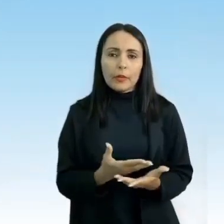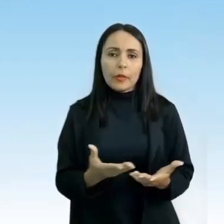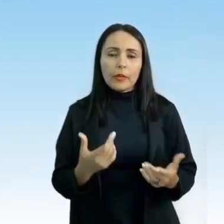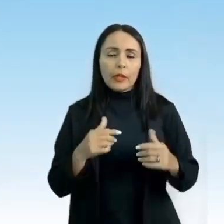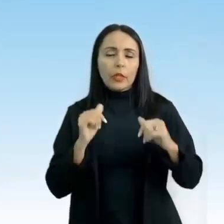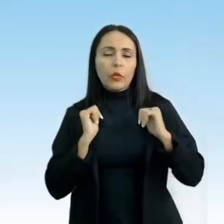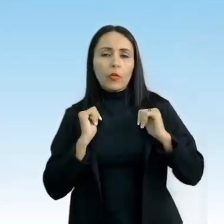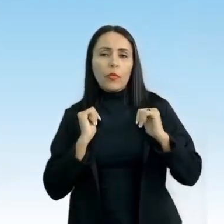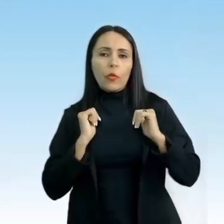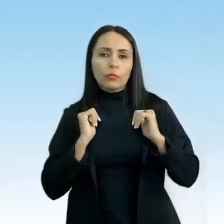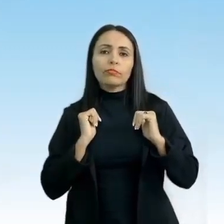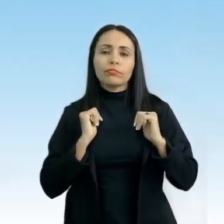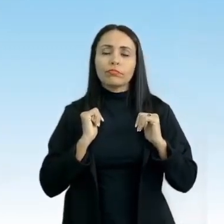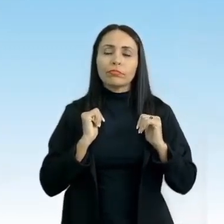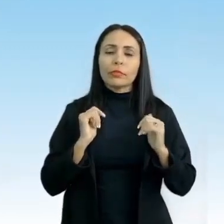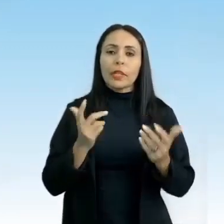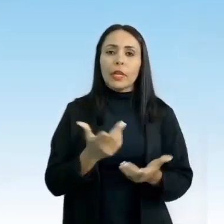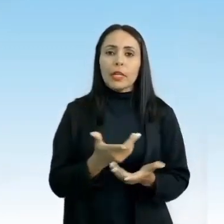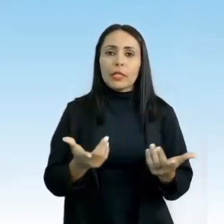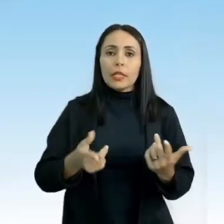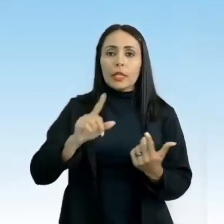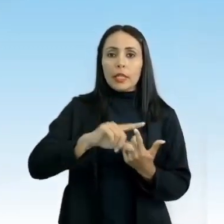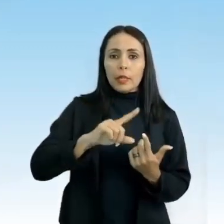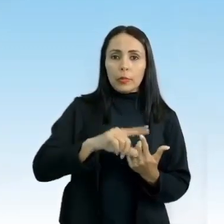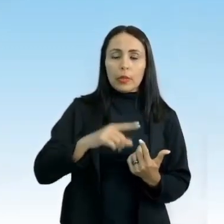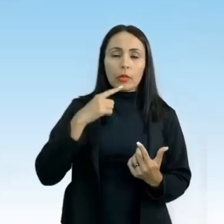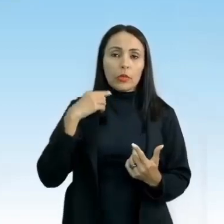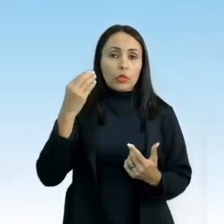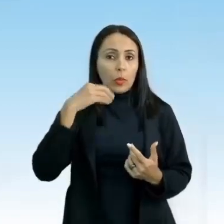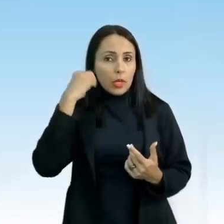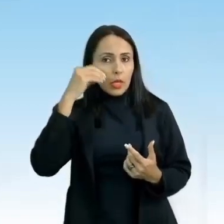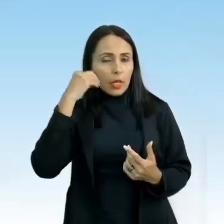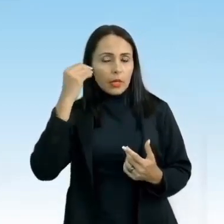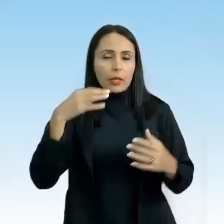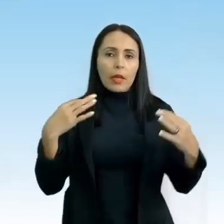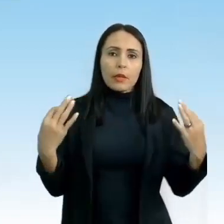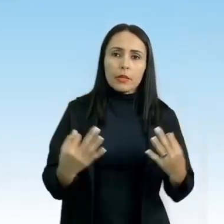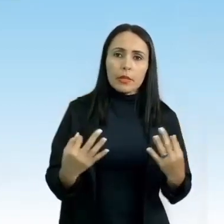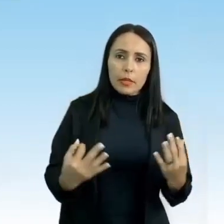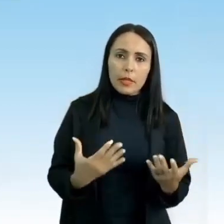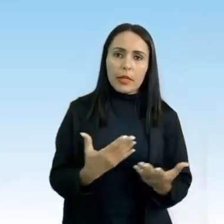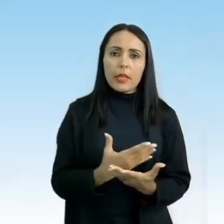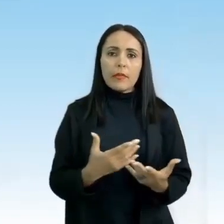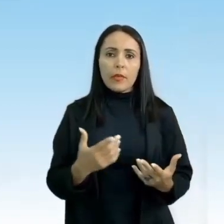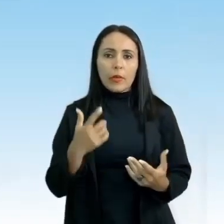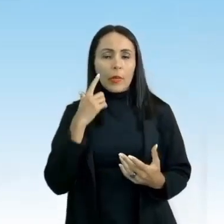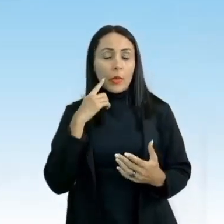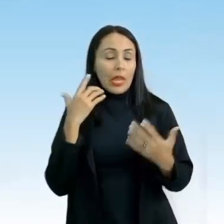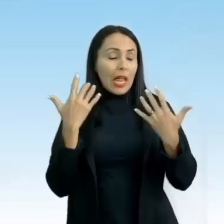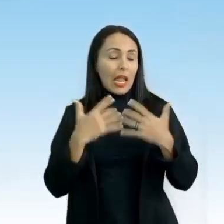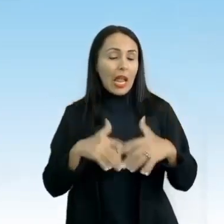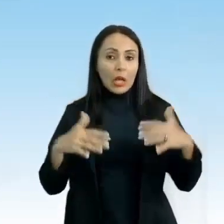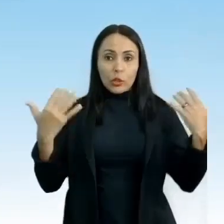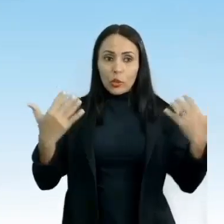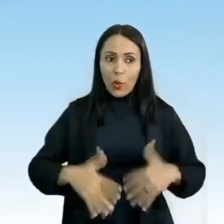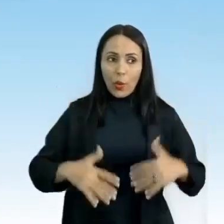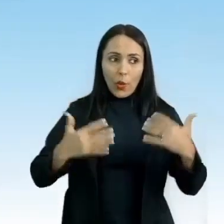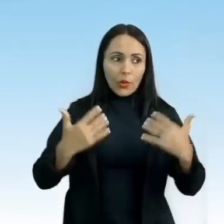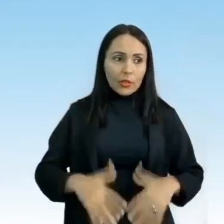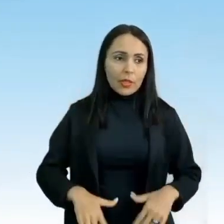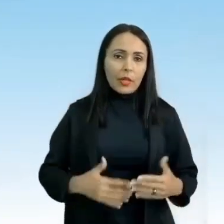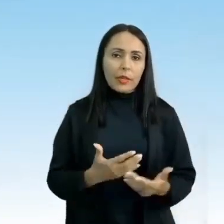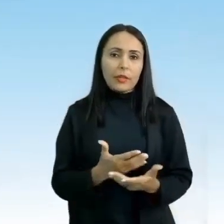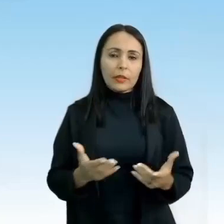conforto. Esse tipo de modalidade proporciona experiências incríveis e muita adrenalina, pessoal. É um esporte